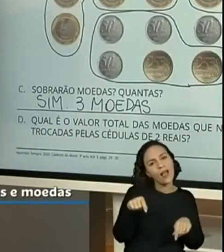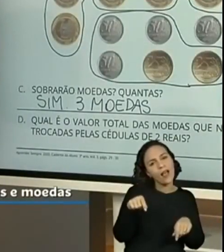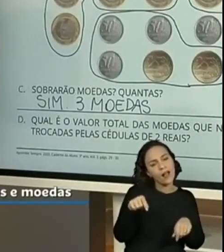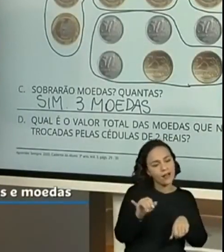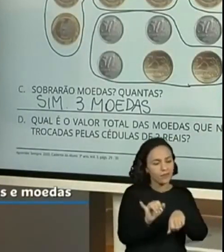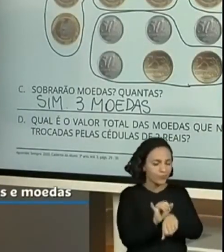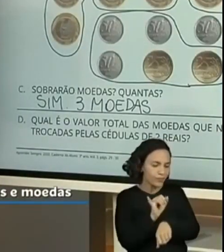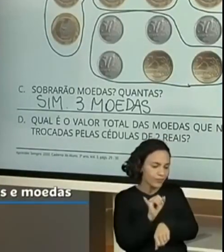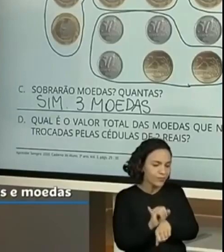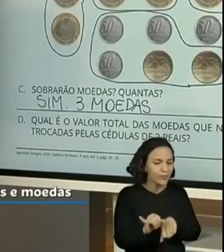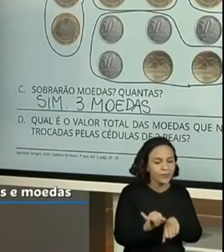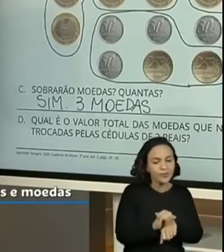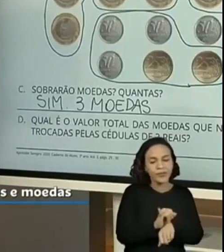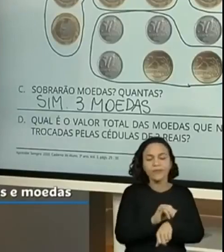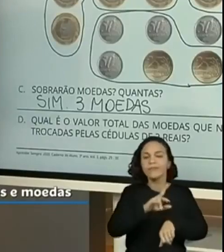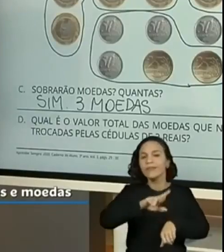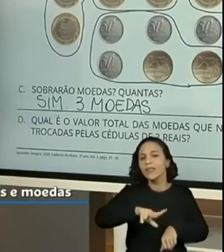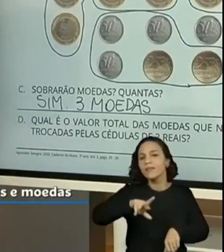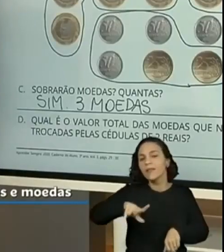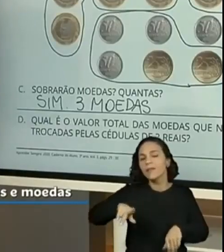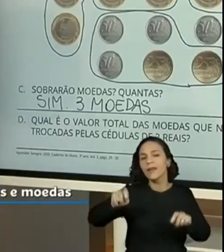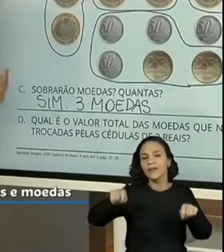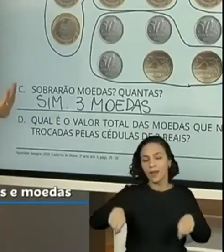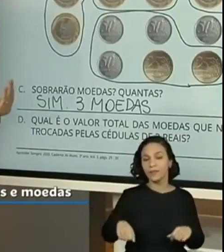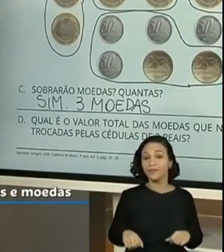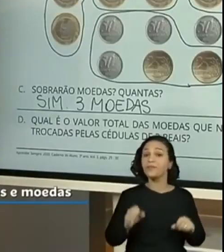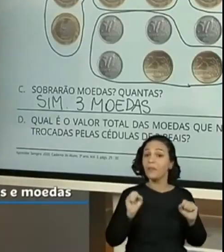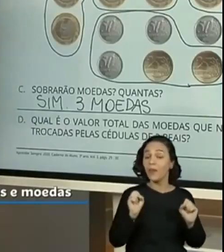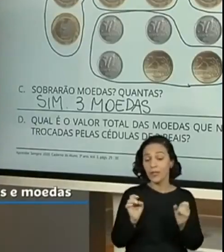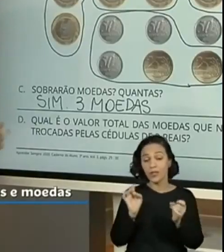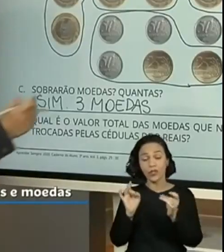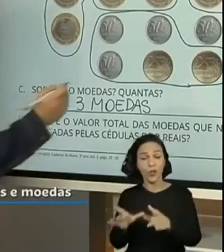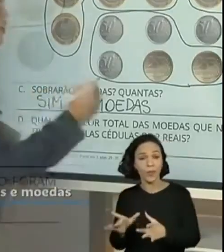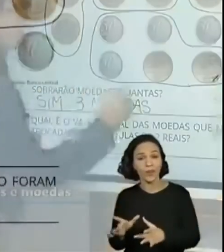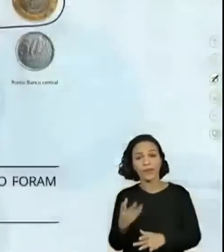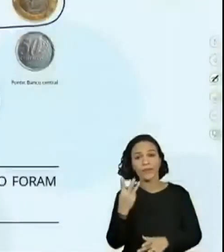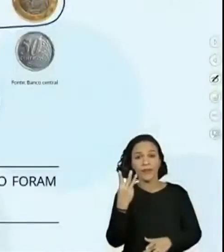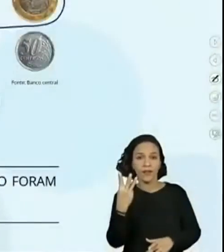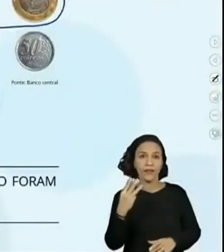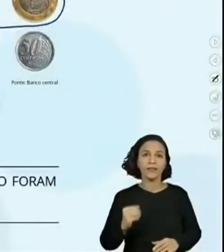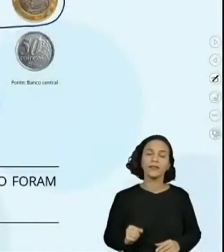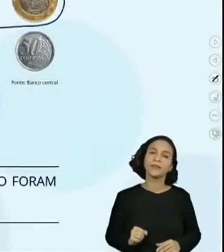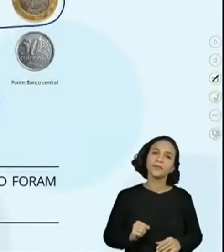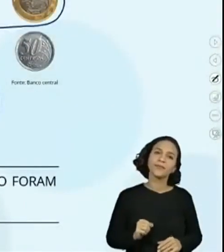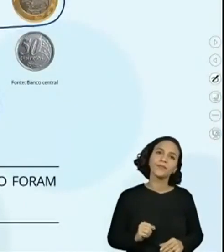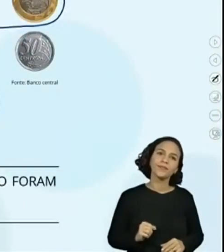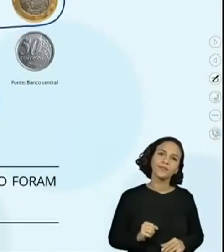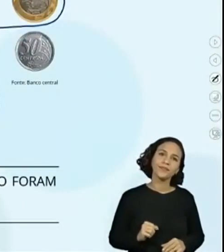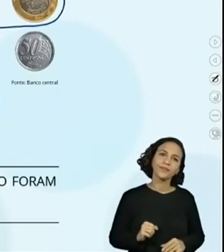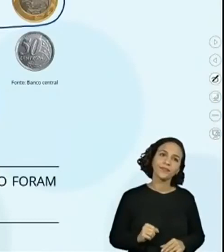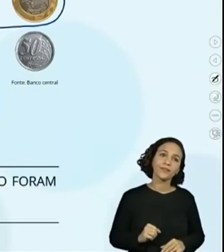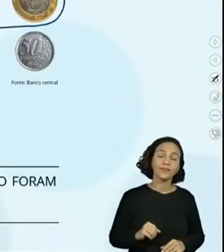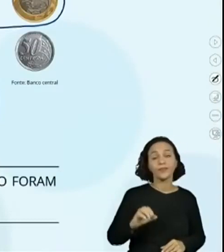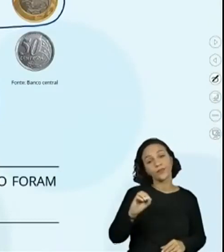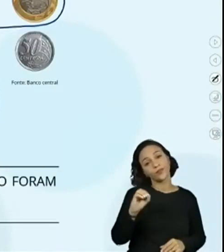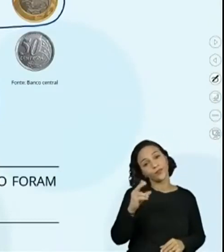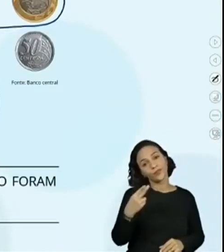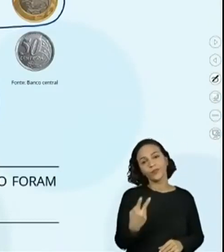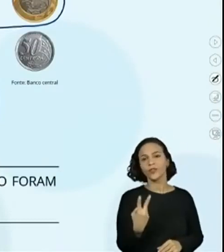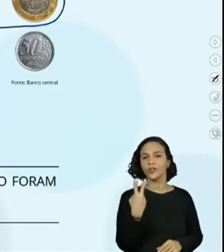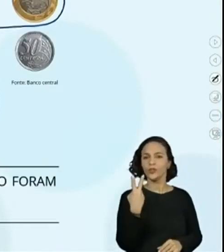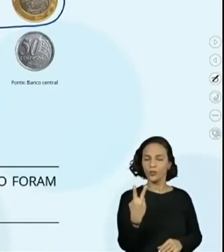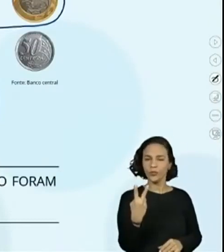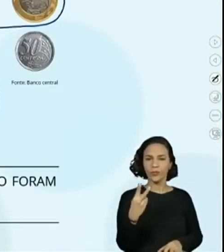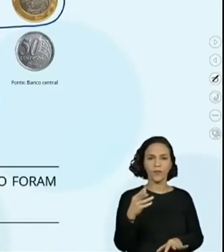nessas trocas diferentes. Então, podem sobrar três moedas ou... Duas moedas. Duas